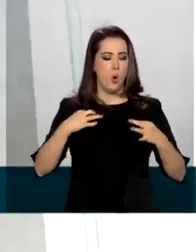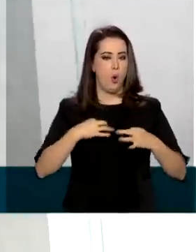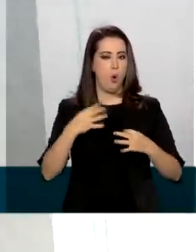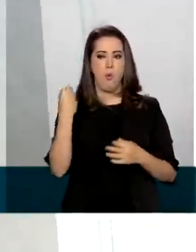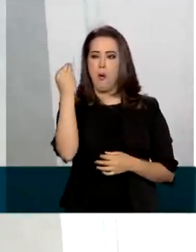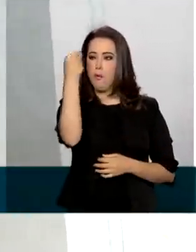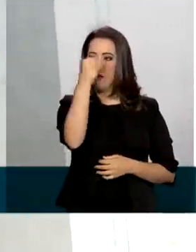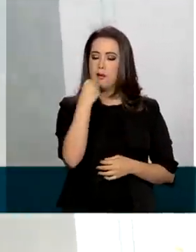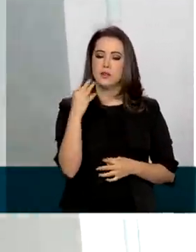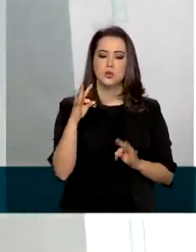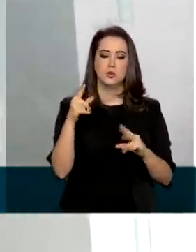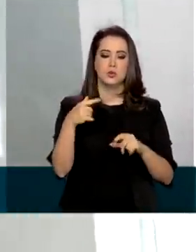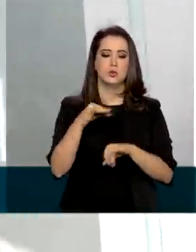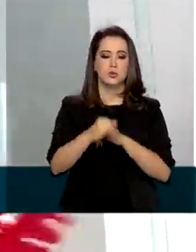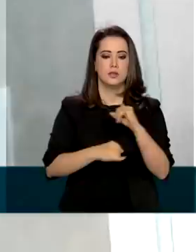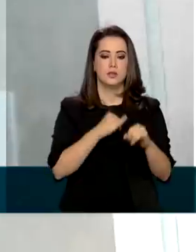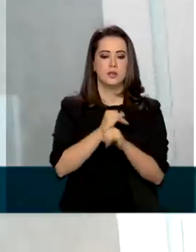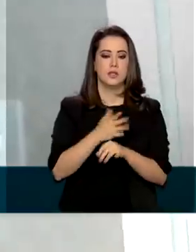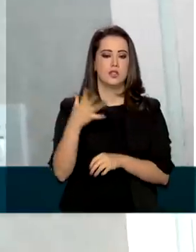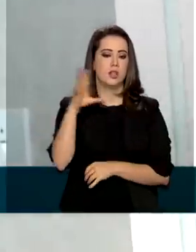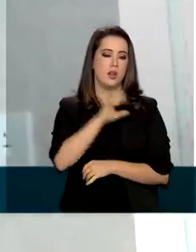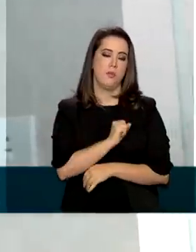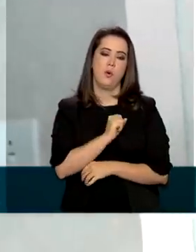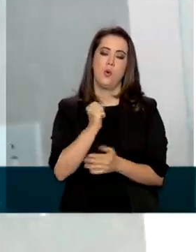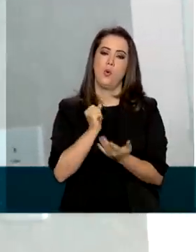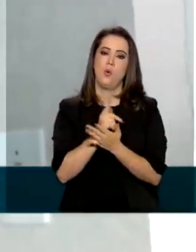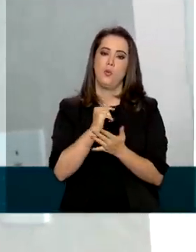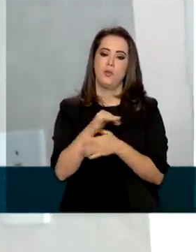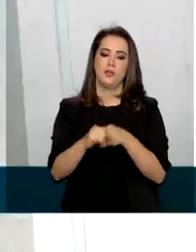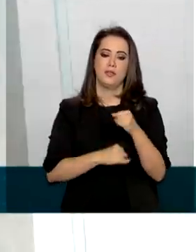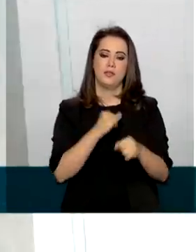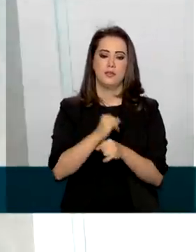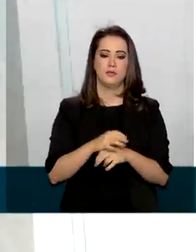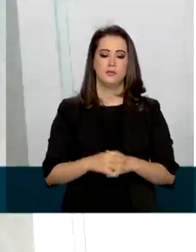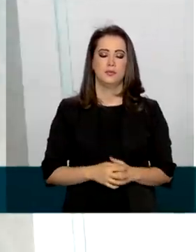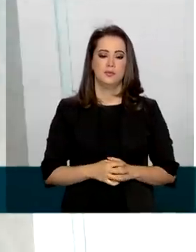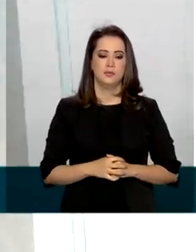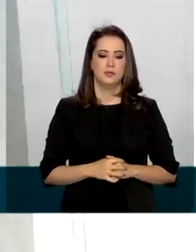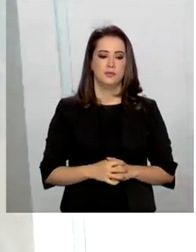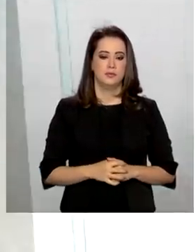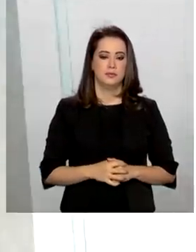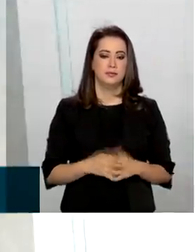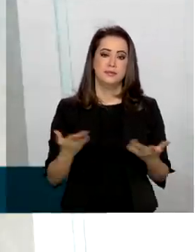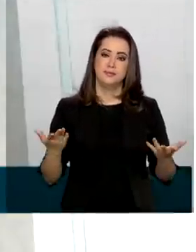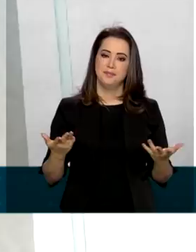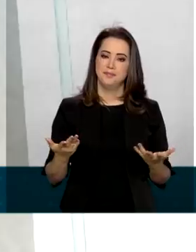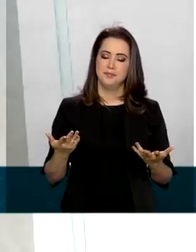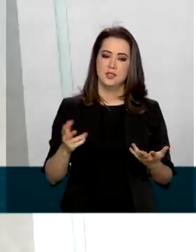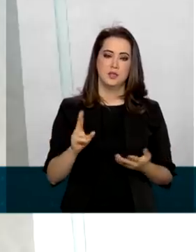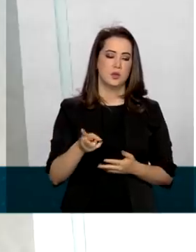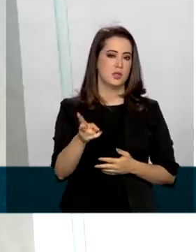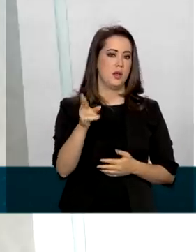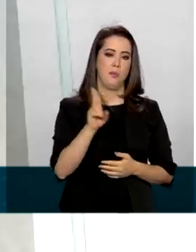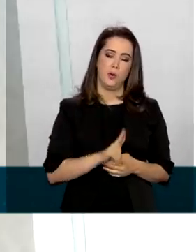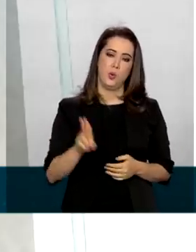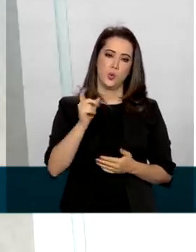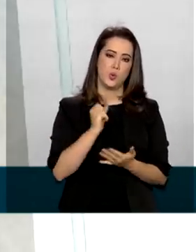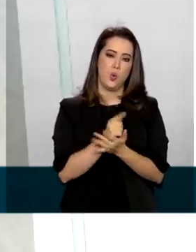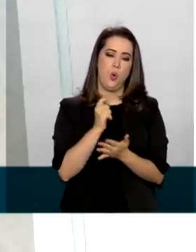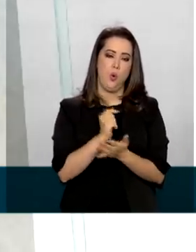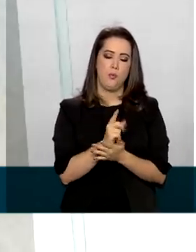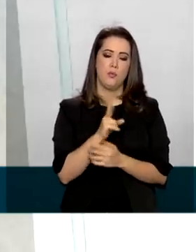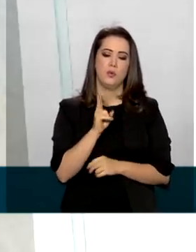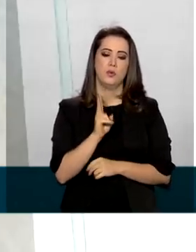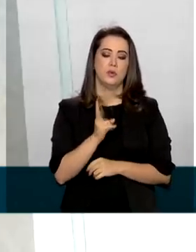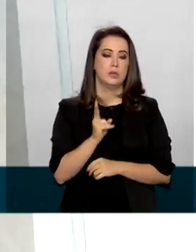A Suzane adorou comprar online. Só vê vantagens. Eu virei cliente, consumidora muito